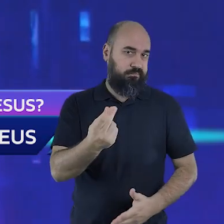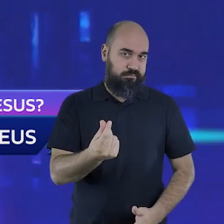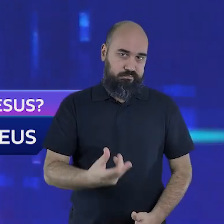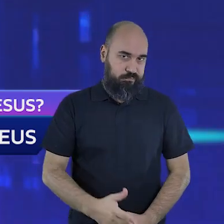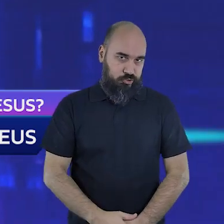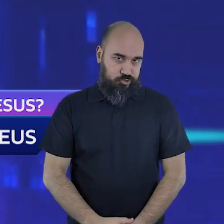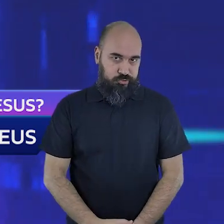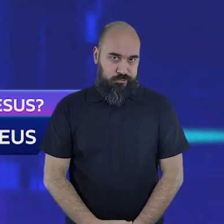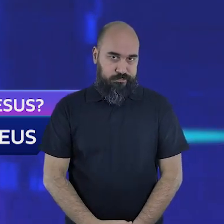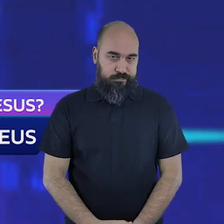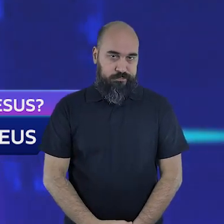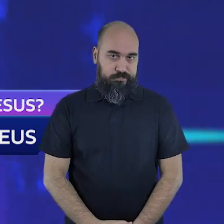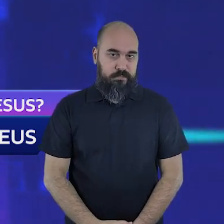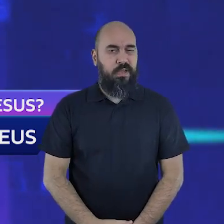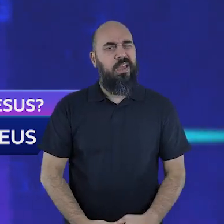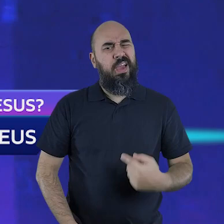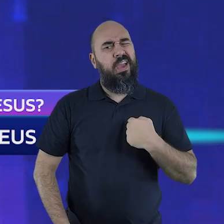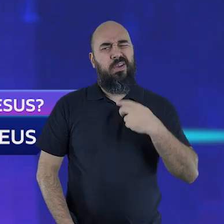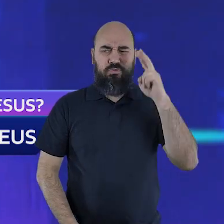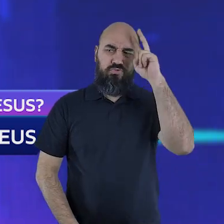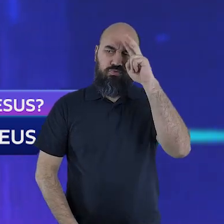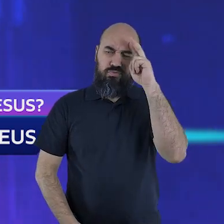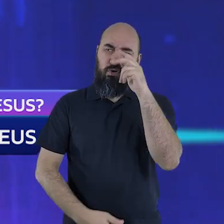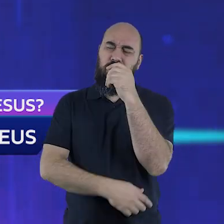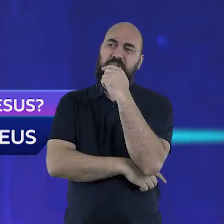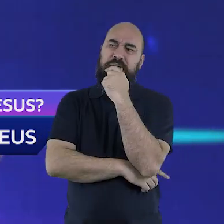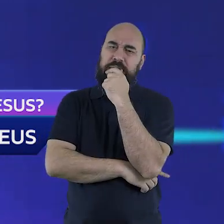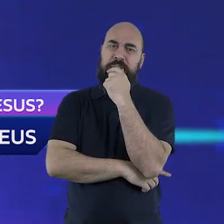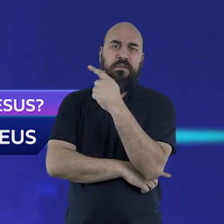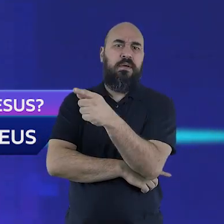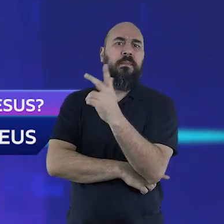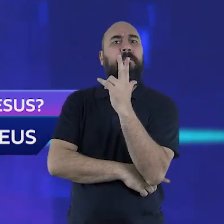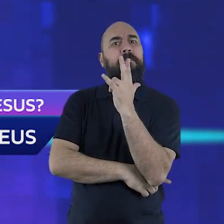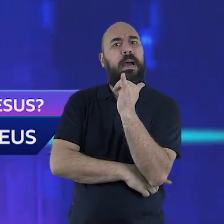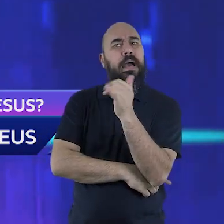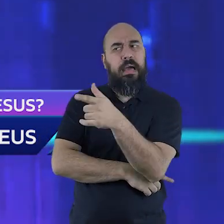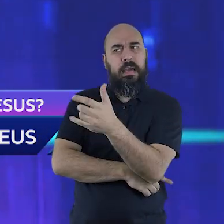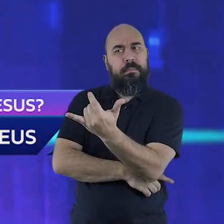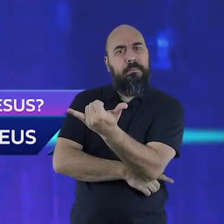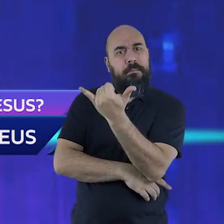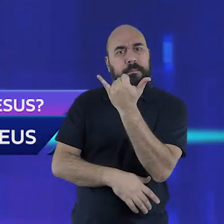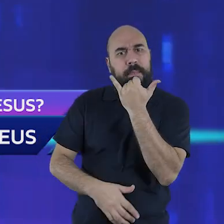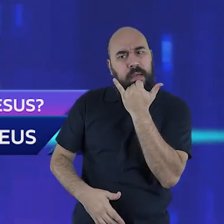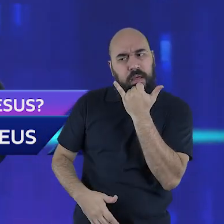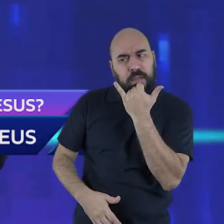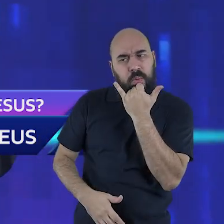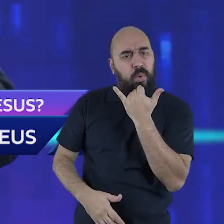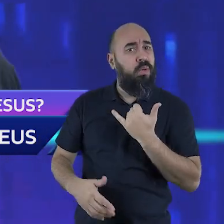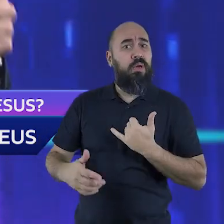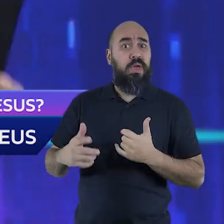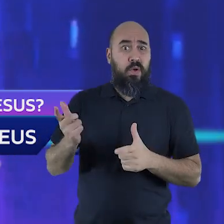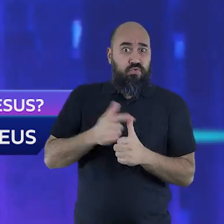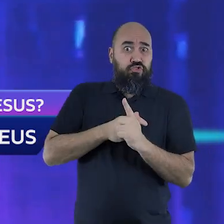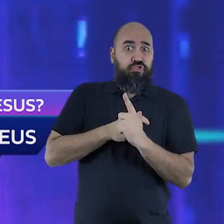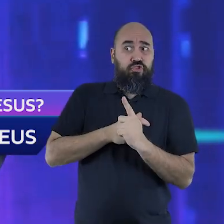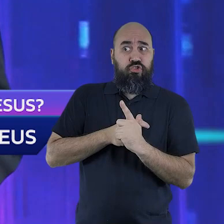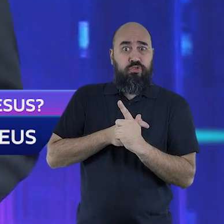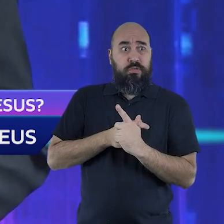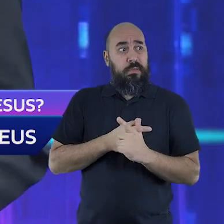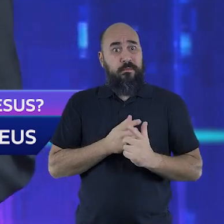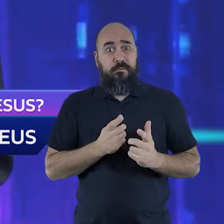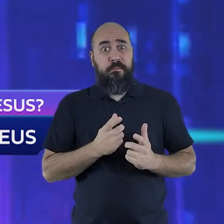Quando eu paro para pensar nessa história, do perdão que eu recebi, de uma dívida que eu não conseguiria pagar,